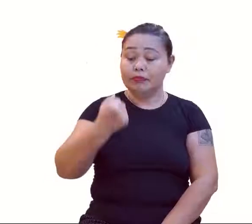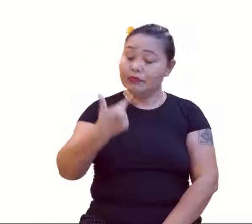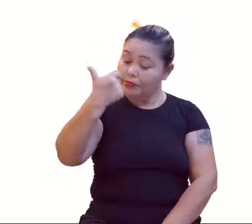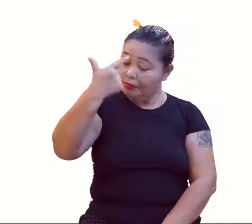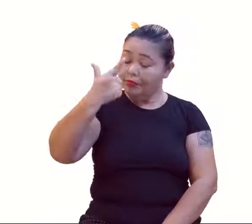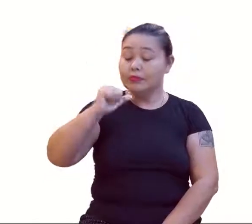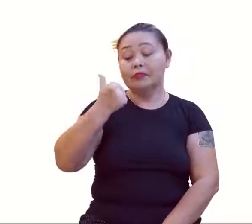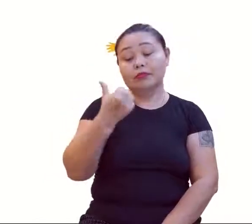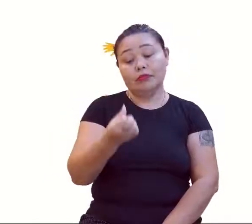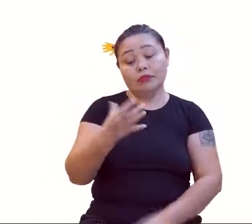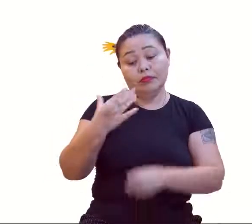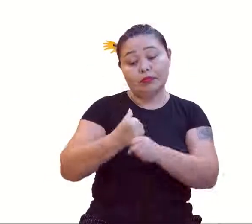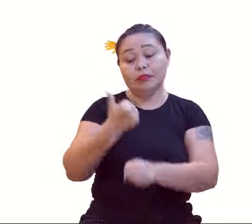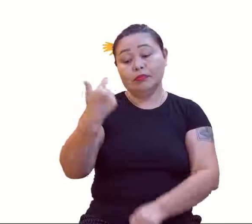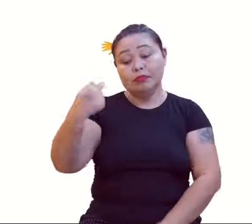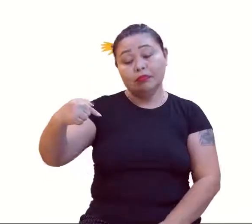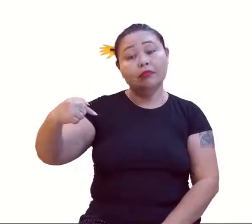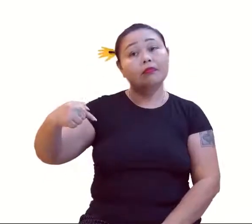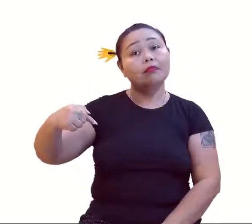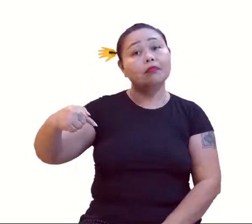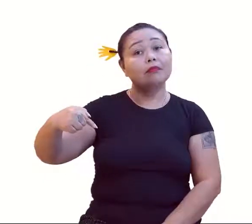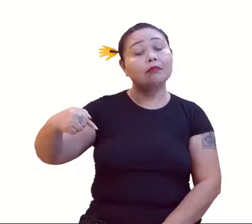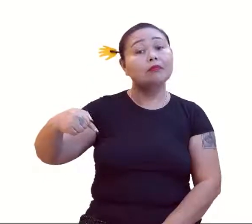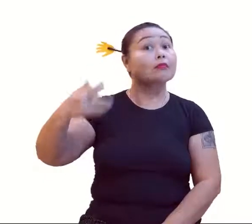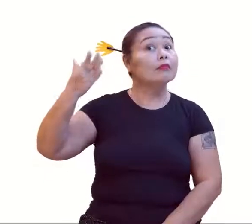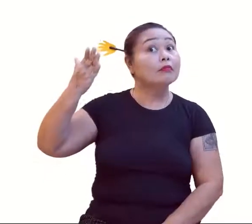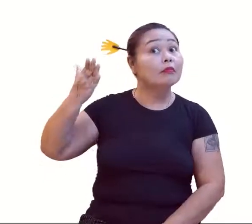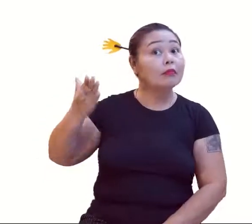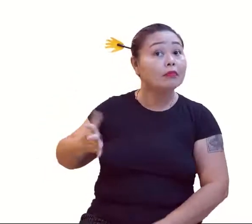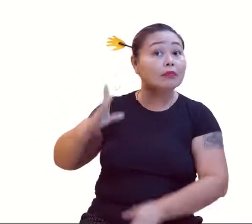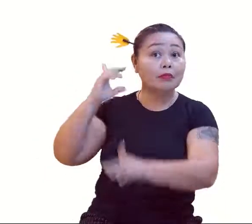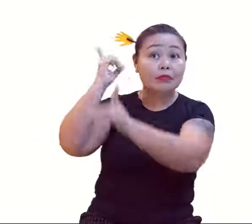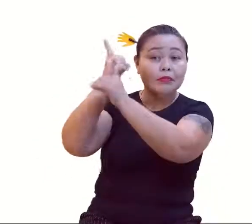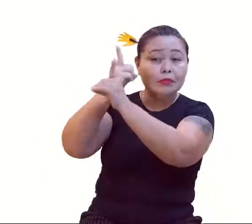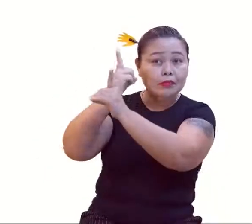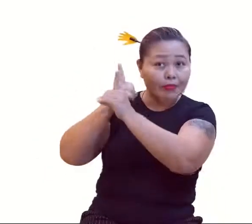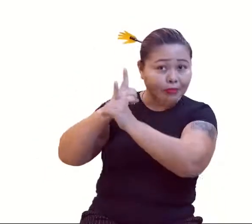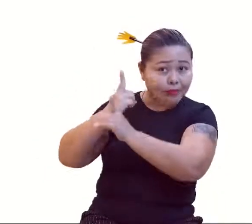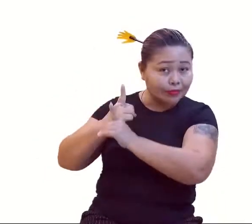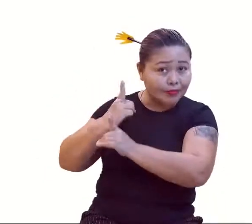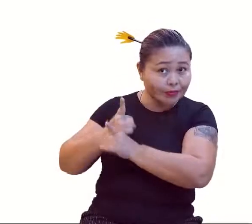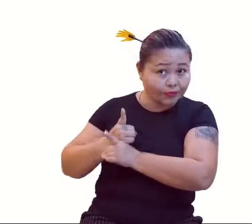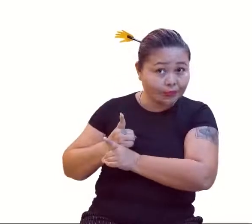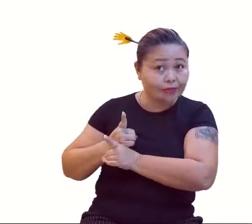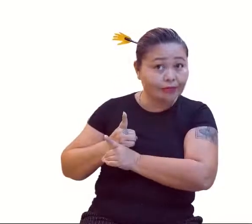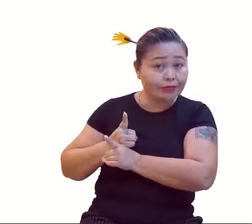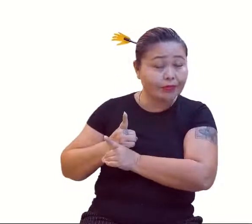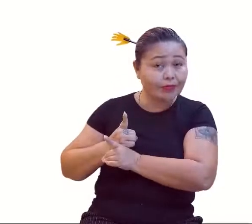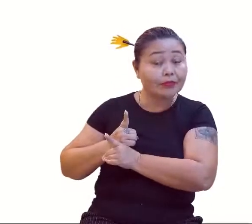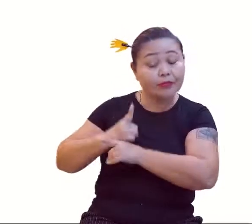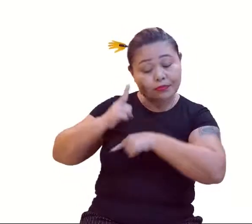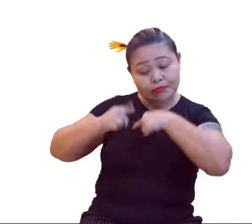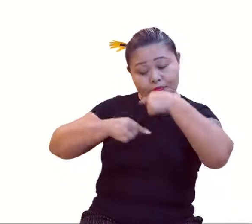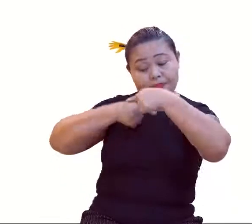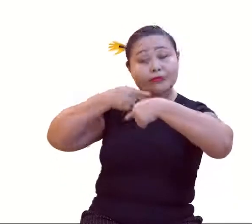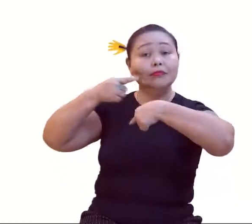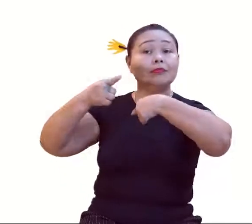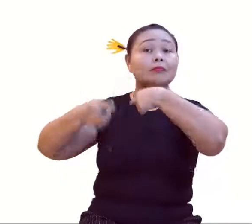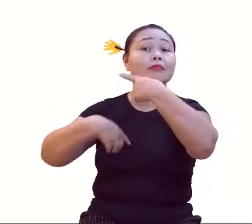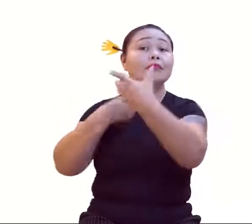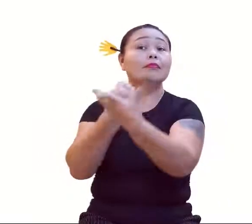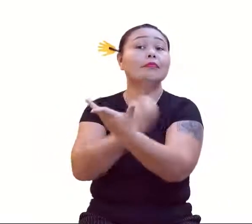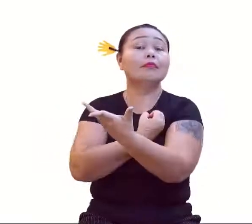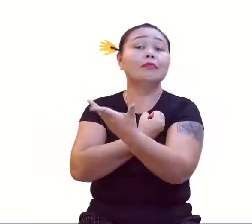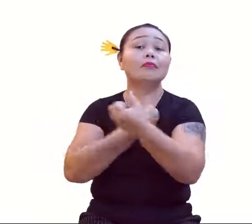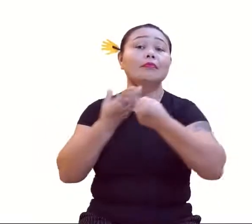quadrado? 16. Mais 1? 17. Olha aí. Então, encontramos mais uma sequência de números com